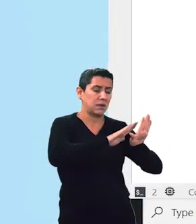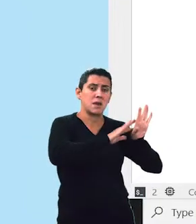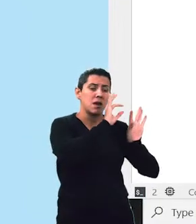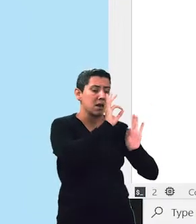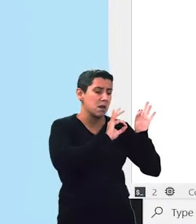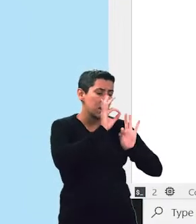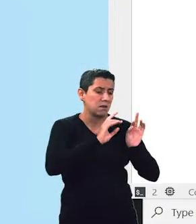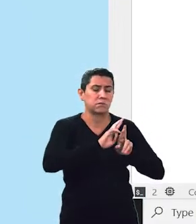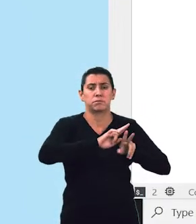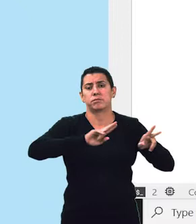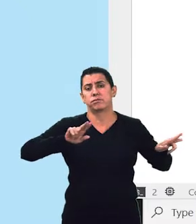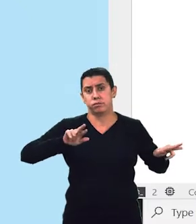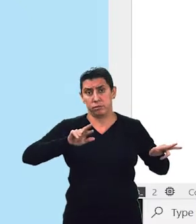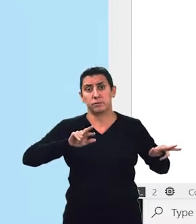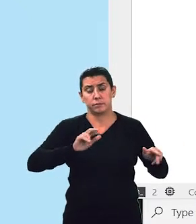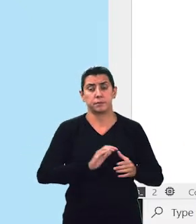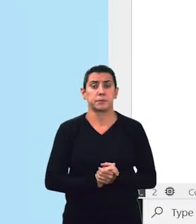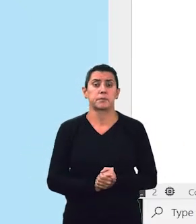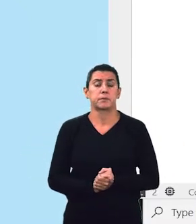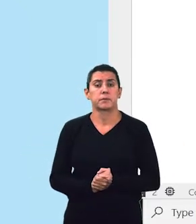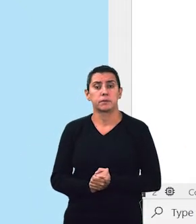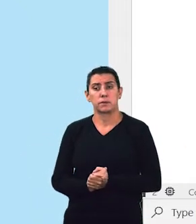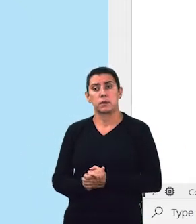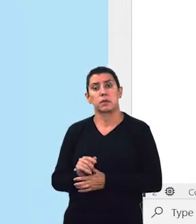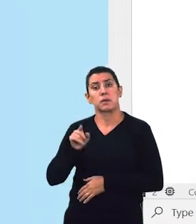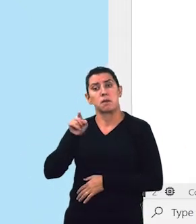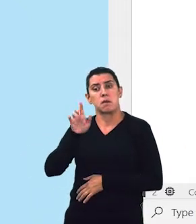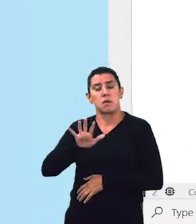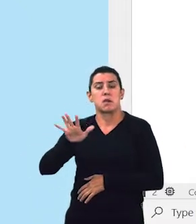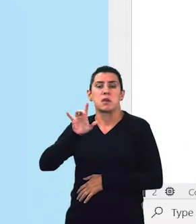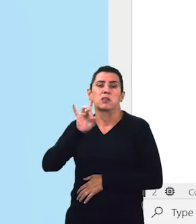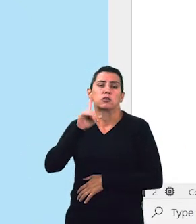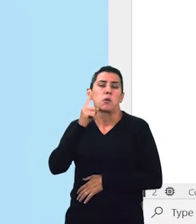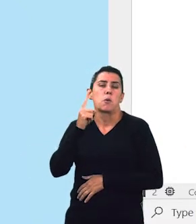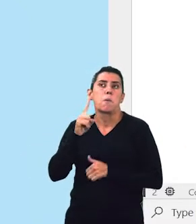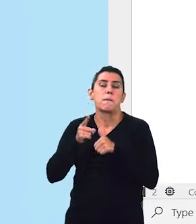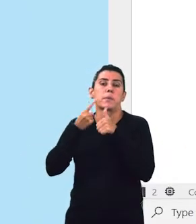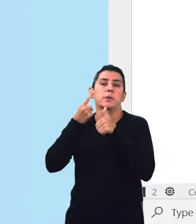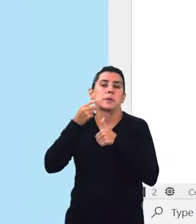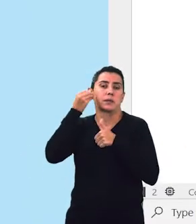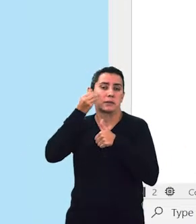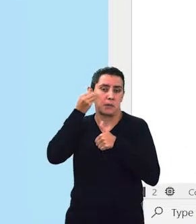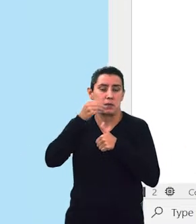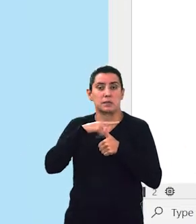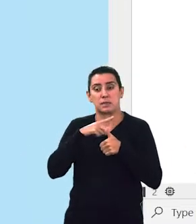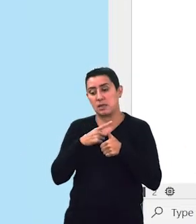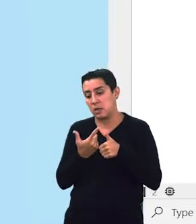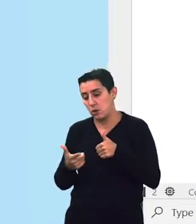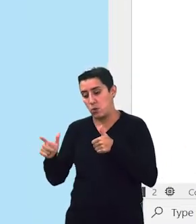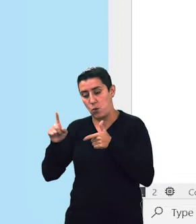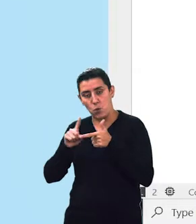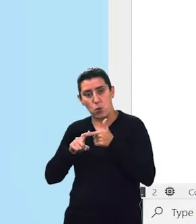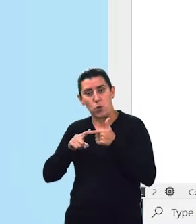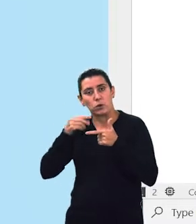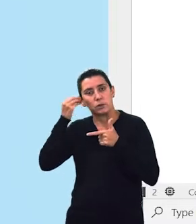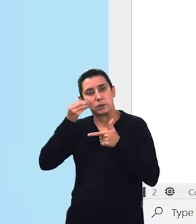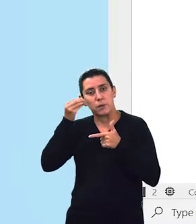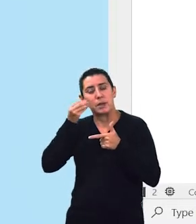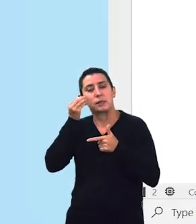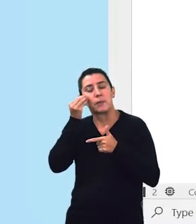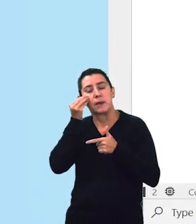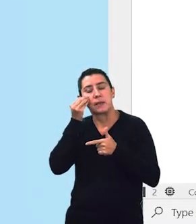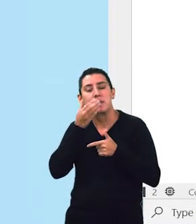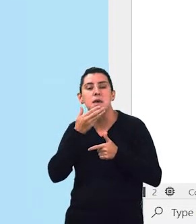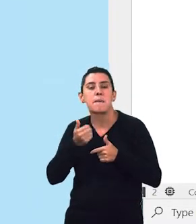Bom, esse é o primeiro experimento que eu fiz. Fiz um outro experimento aqui também, usando as redes neurais, ok?